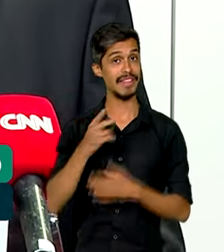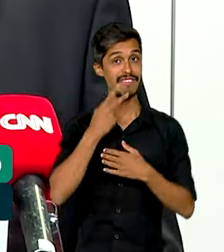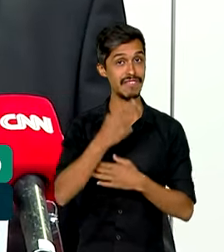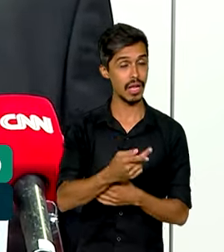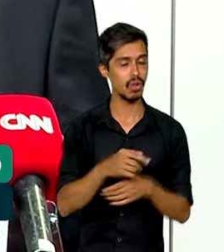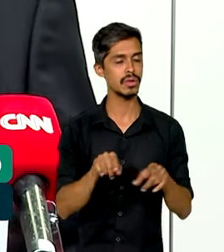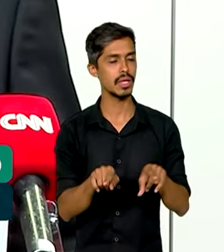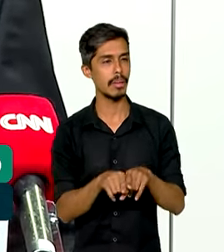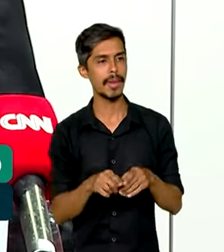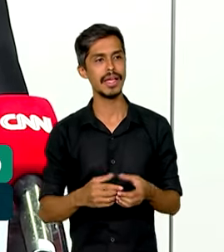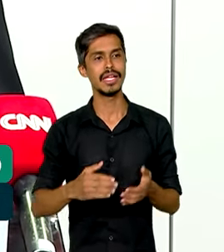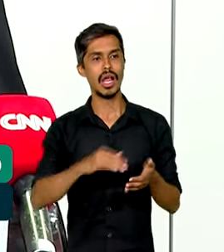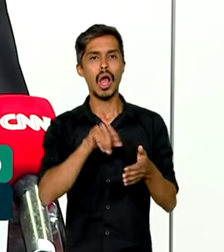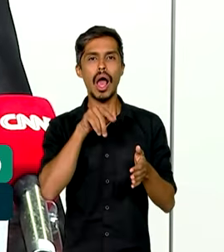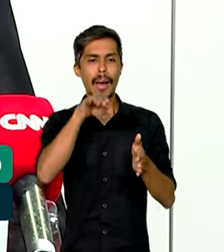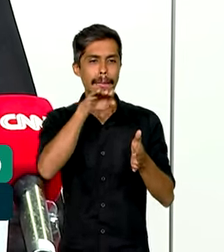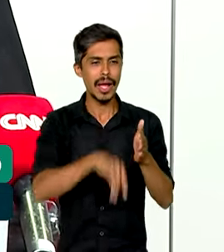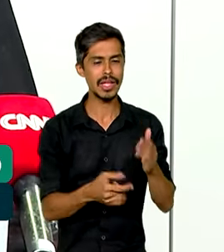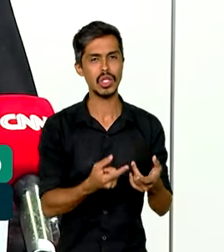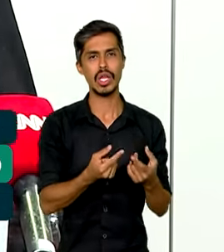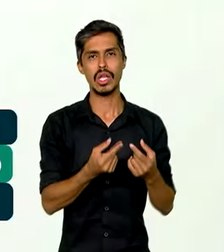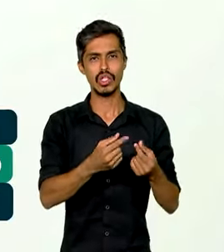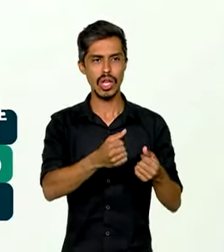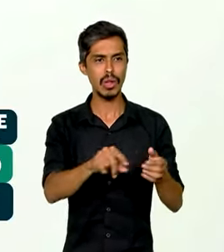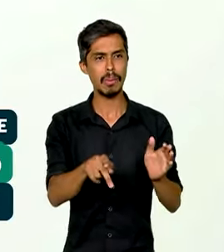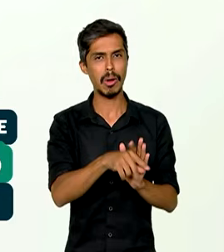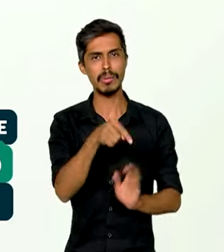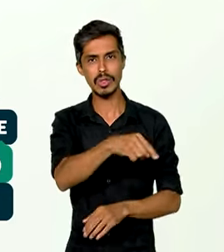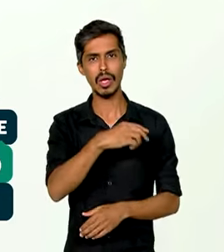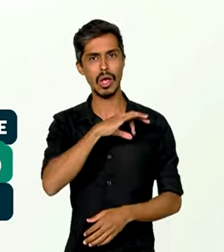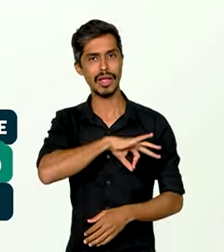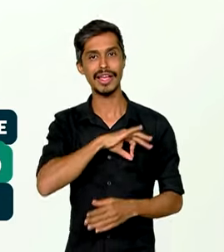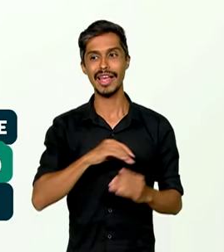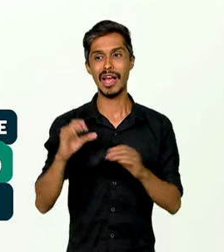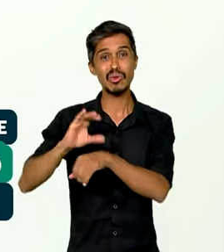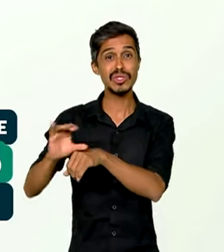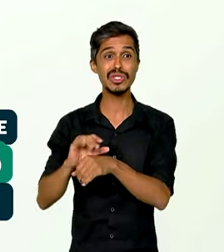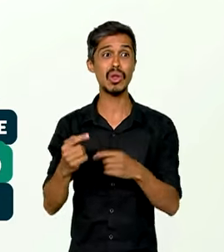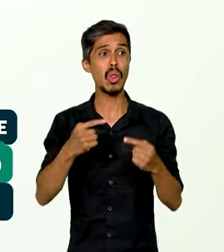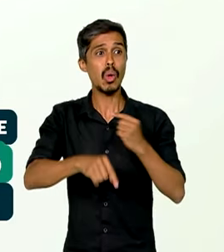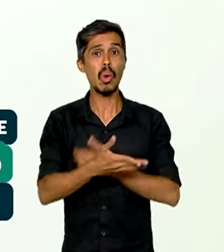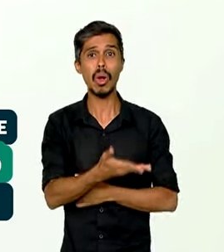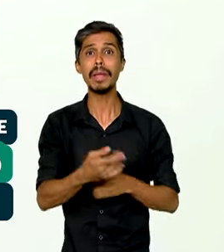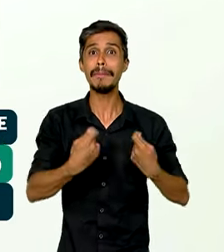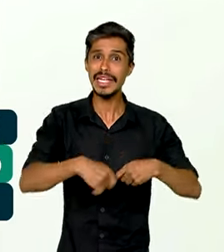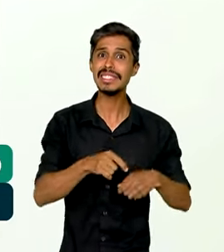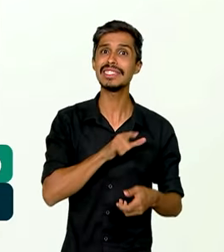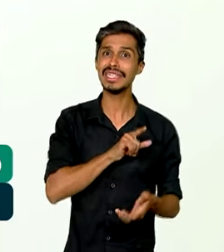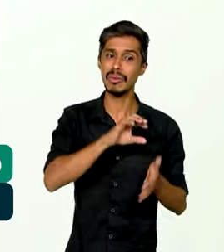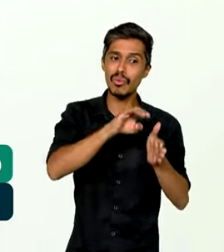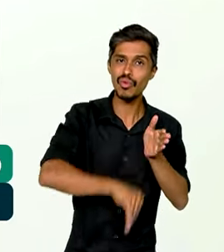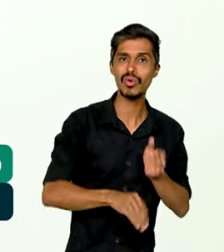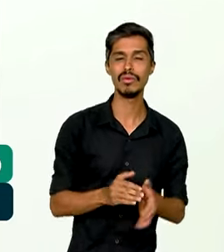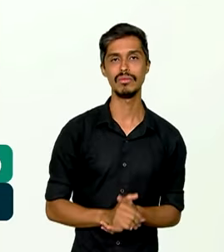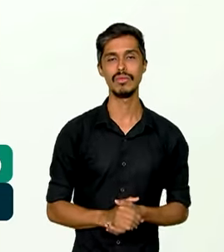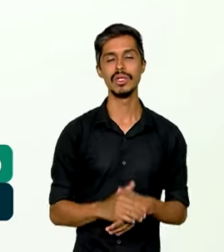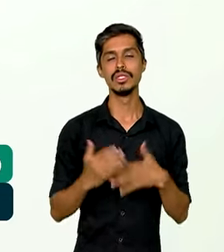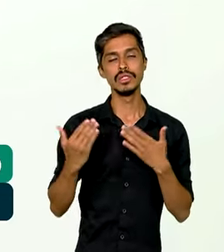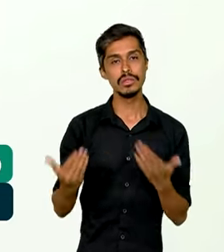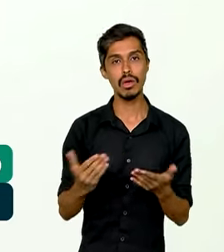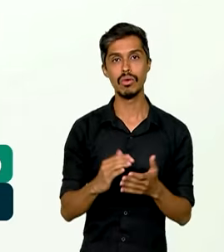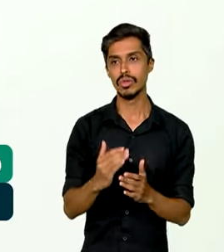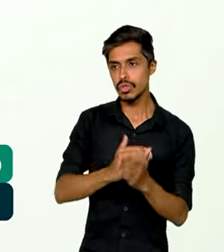desoneração da folha salarial é inconstitucional. Desde o começo desse debate, em todas as